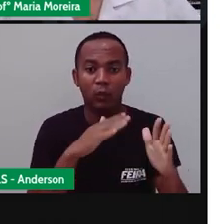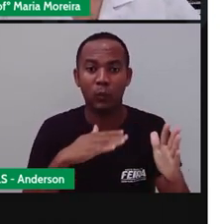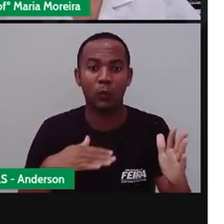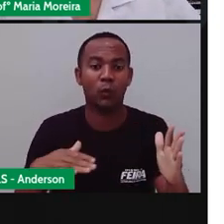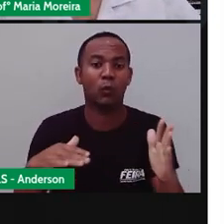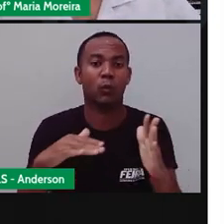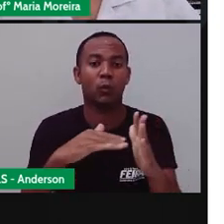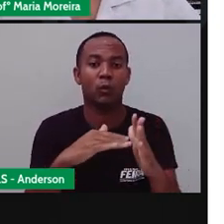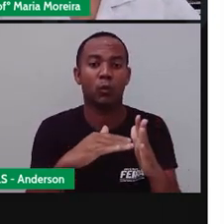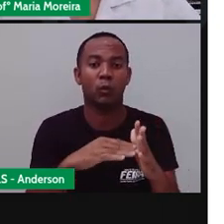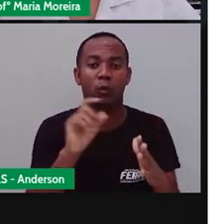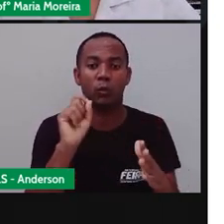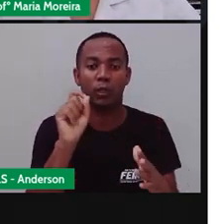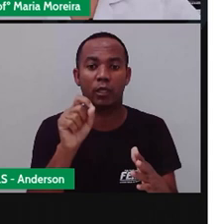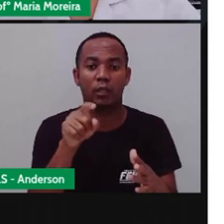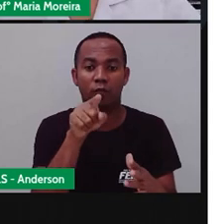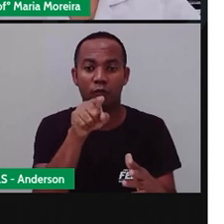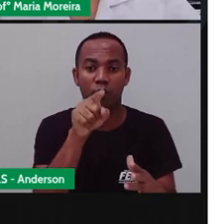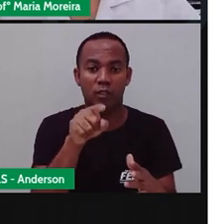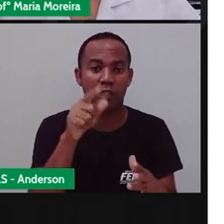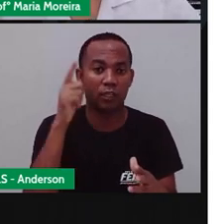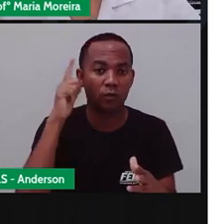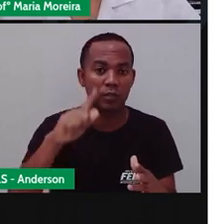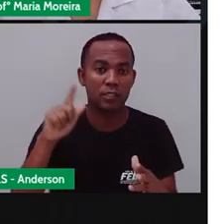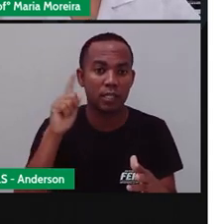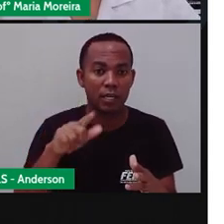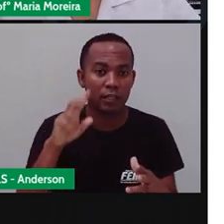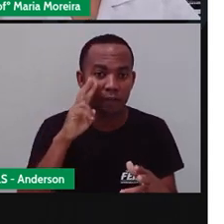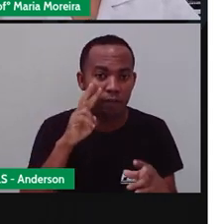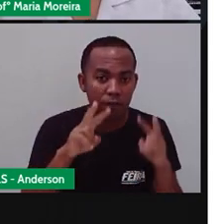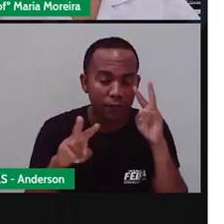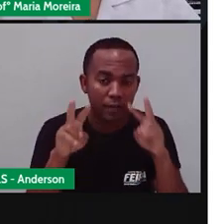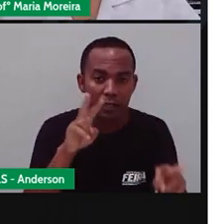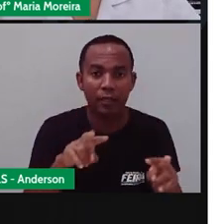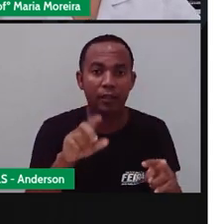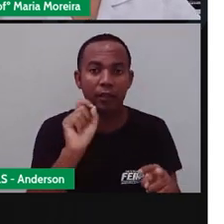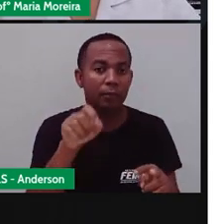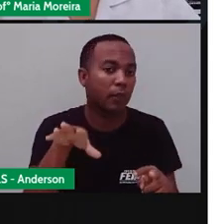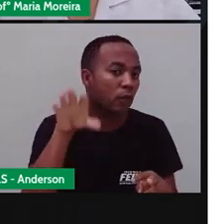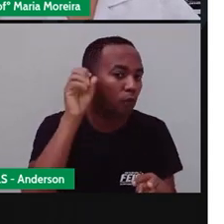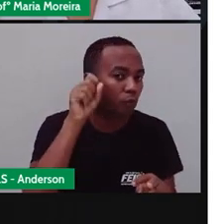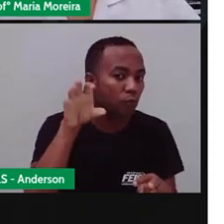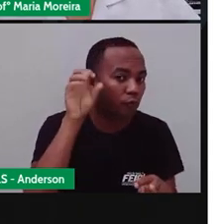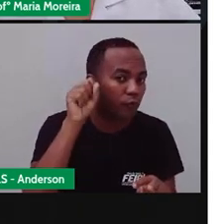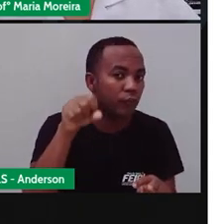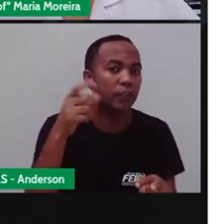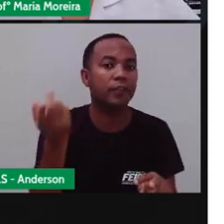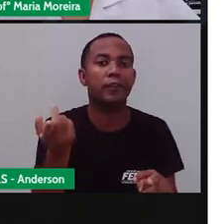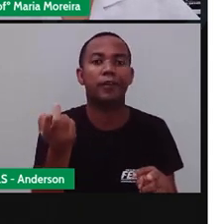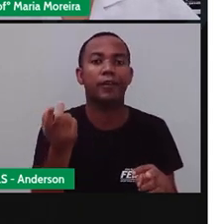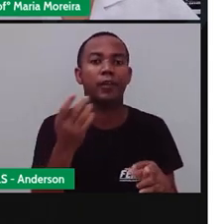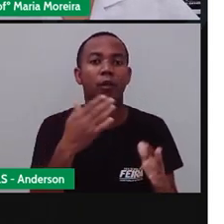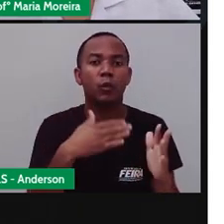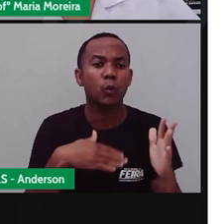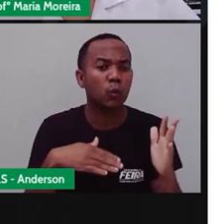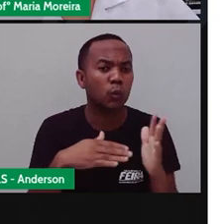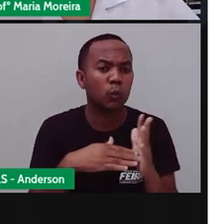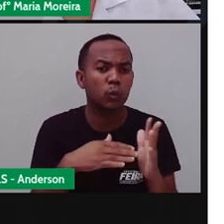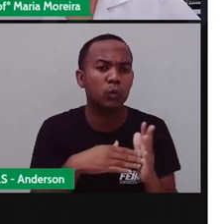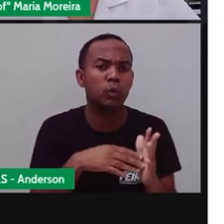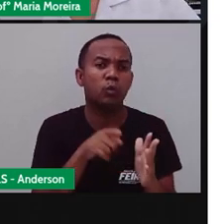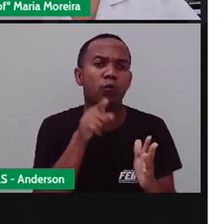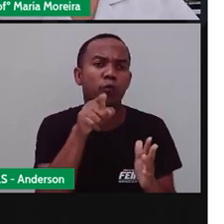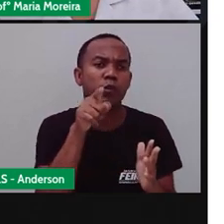consegue enxergar. Tudo aquilo que sua audição escuta. Portanto, tudo que o ser humano consegue